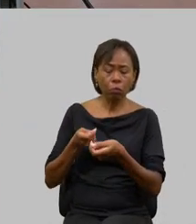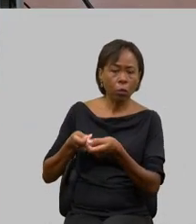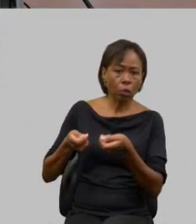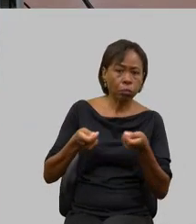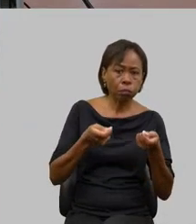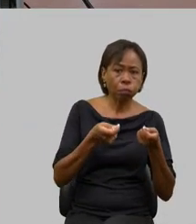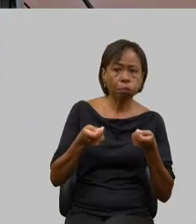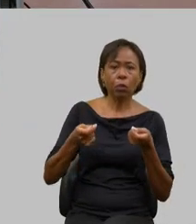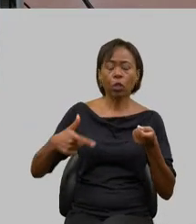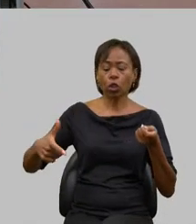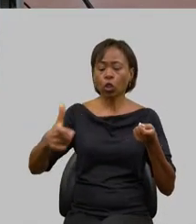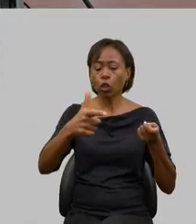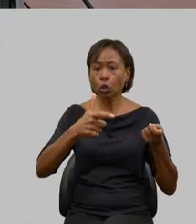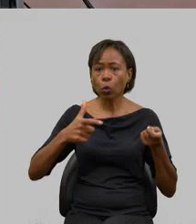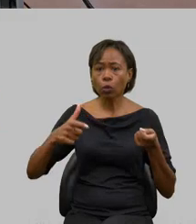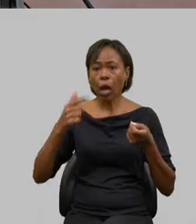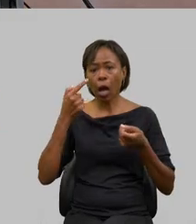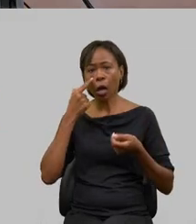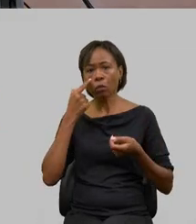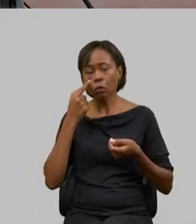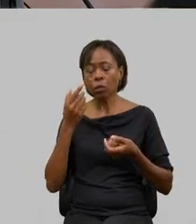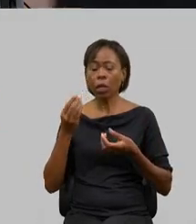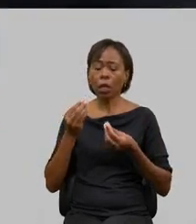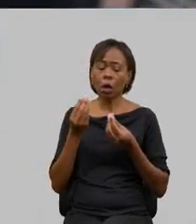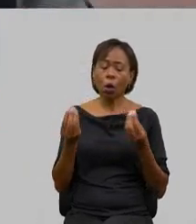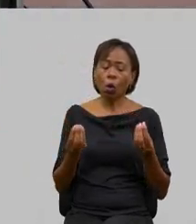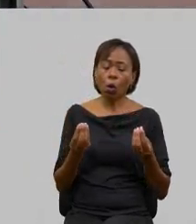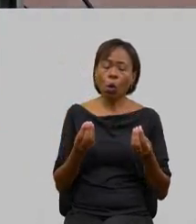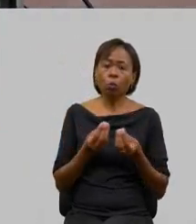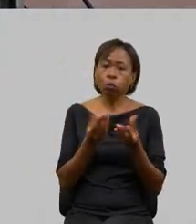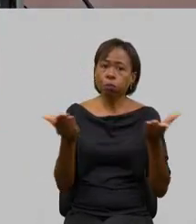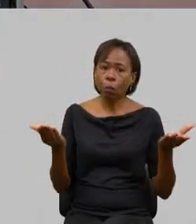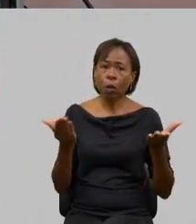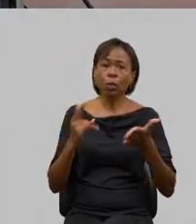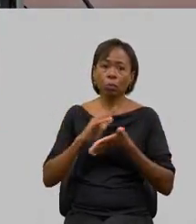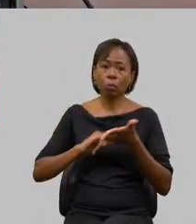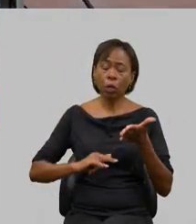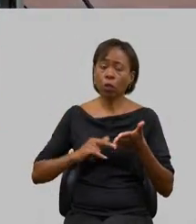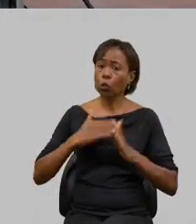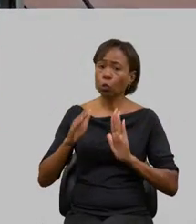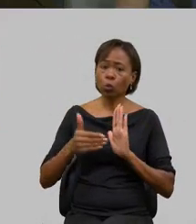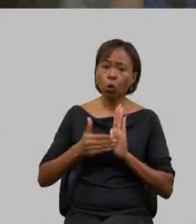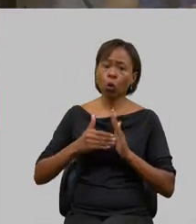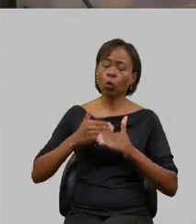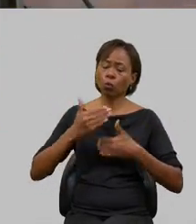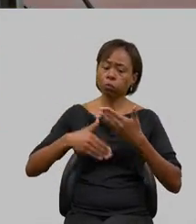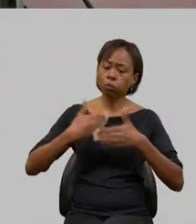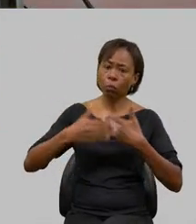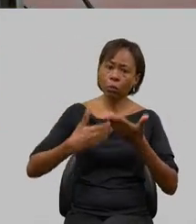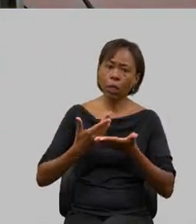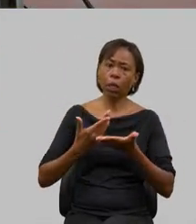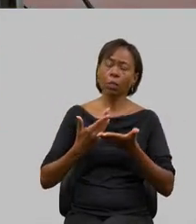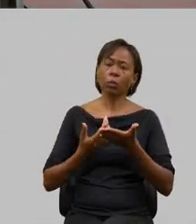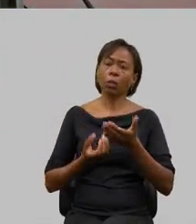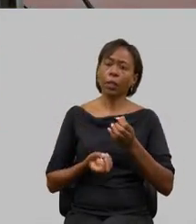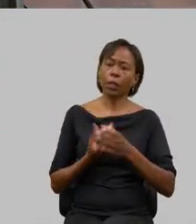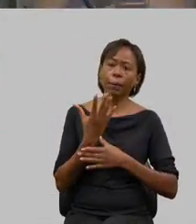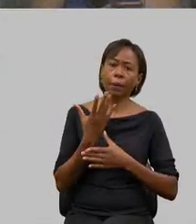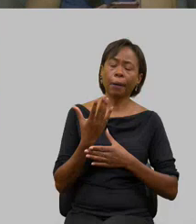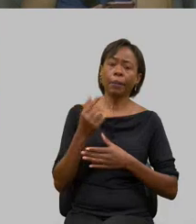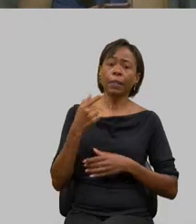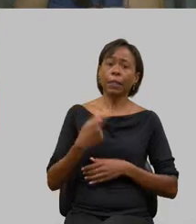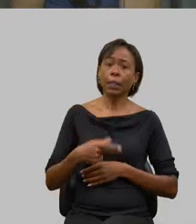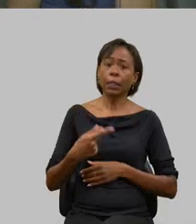dessas propriedades para ver a questão da sobreposição todo o processo que a gente faz de montagem desse